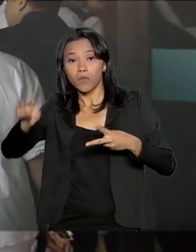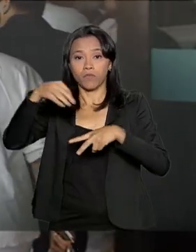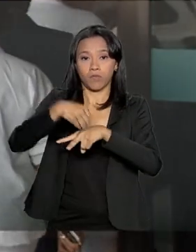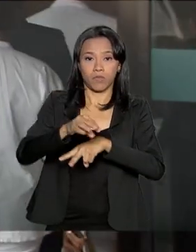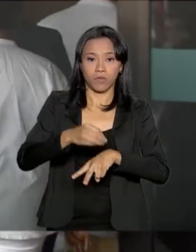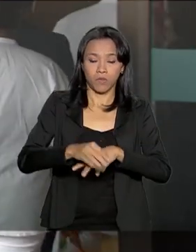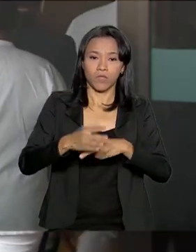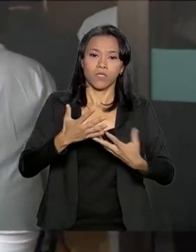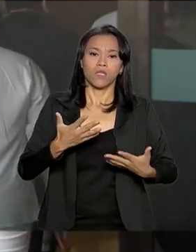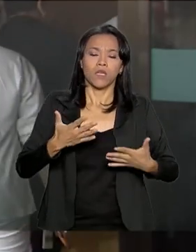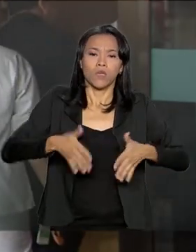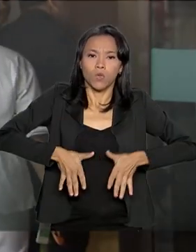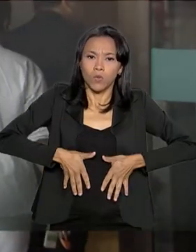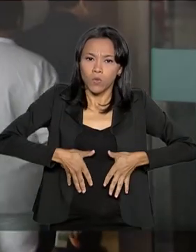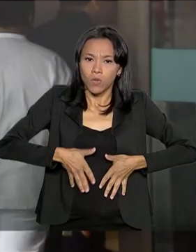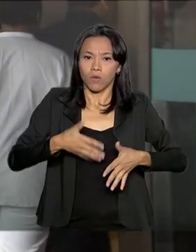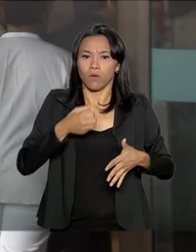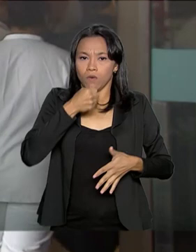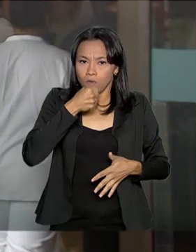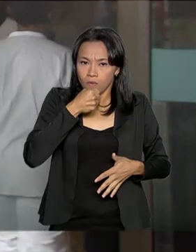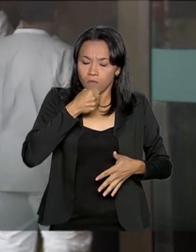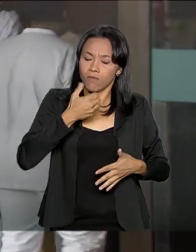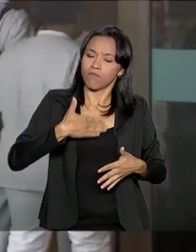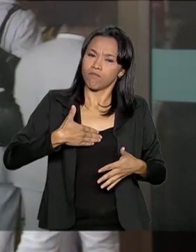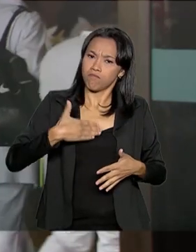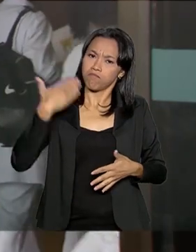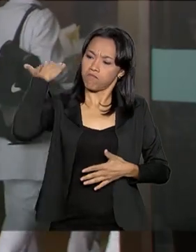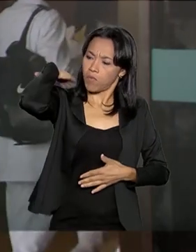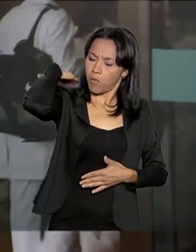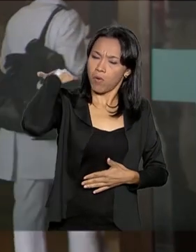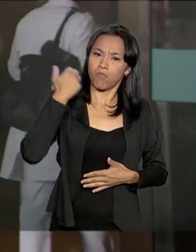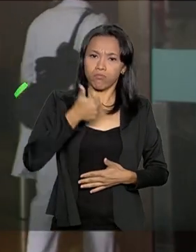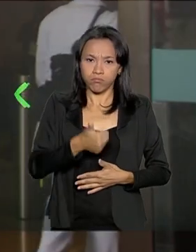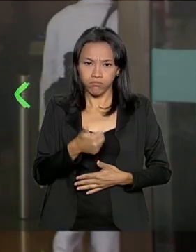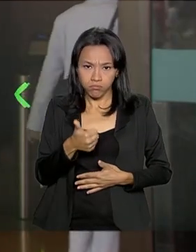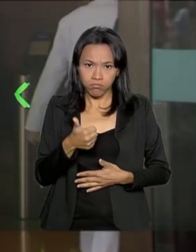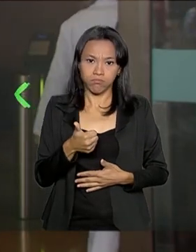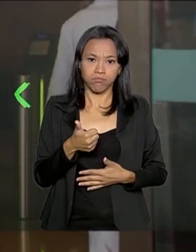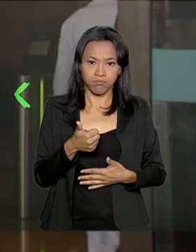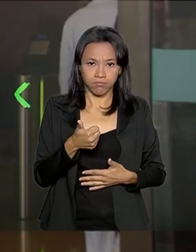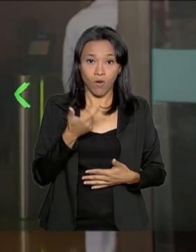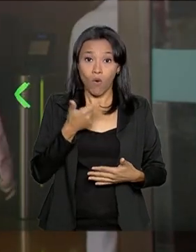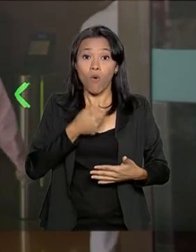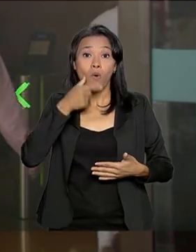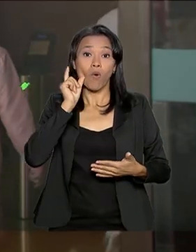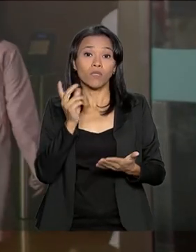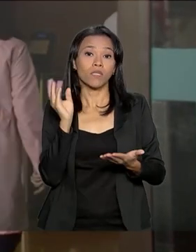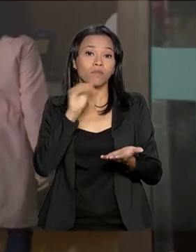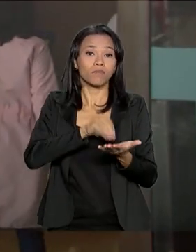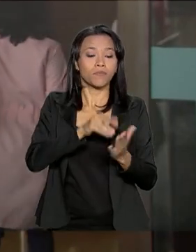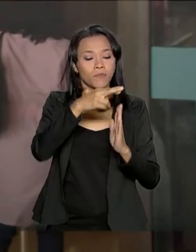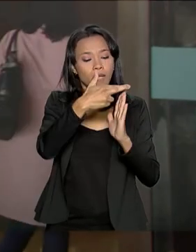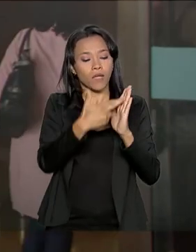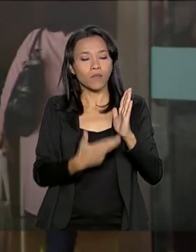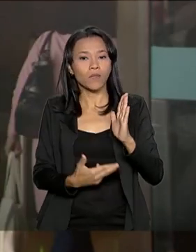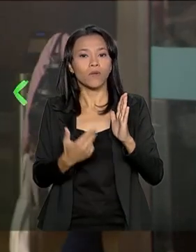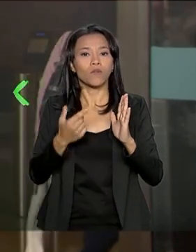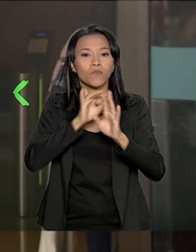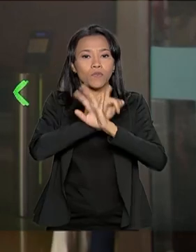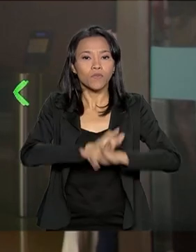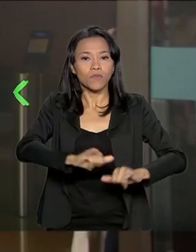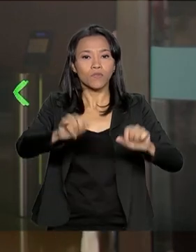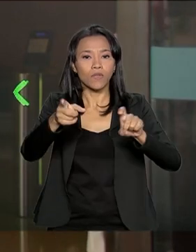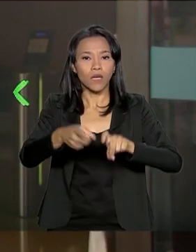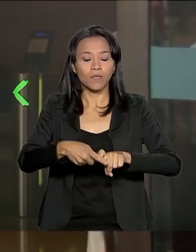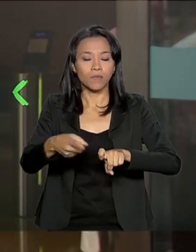apresenta praticamente resolução nas palavras que estavam colocadas ontem no último boletim médico, divulgado pela